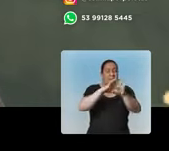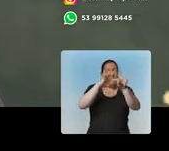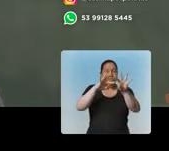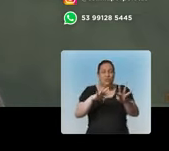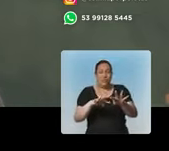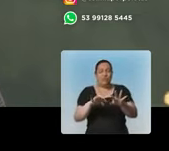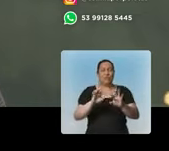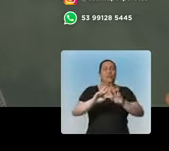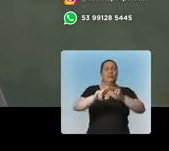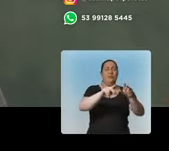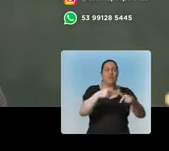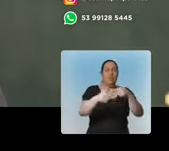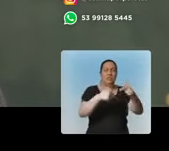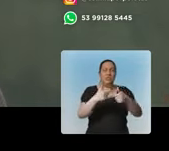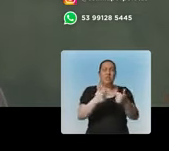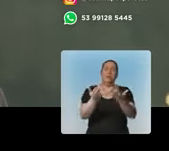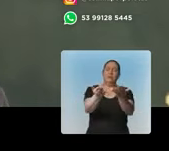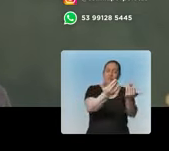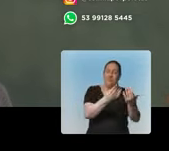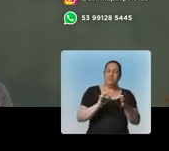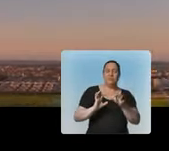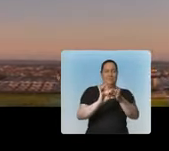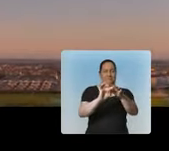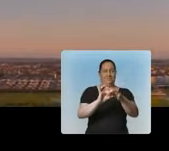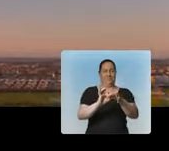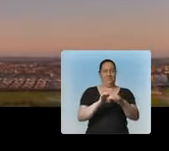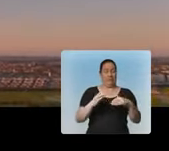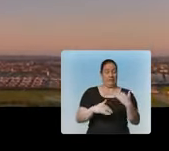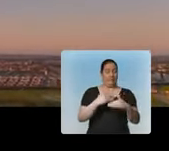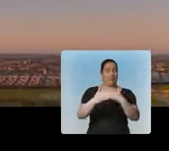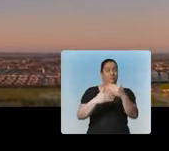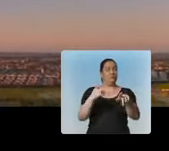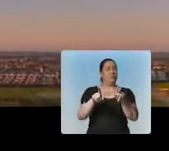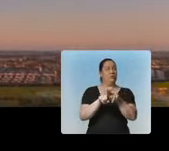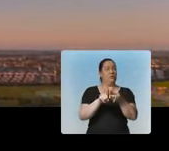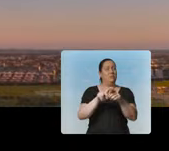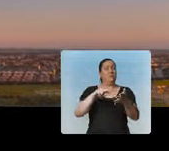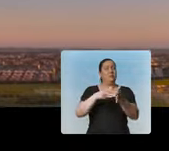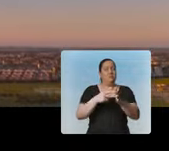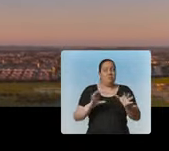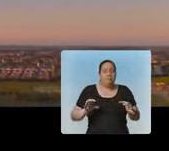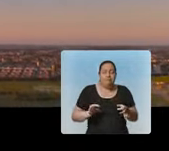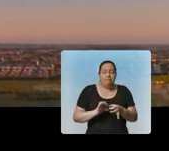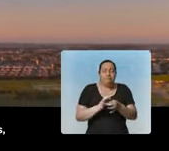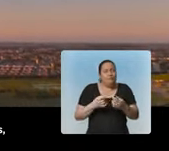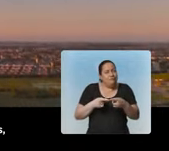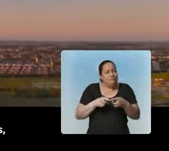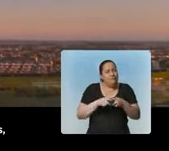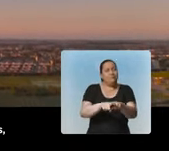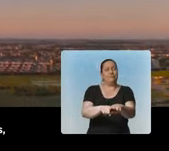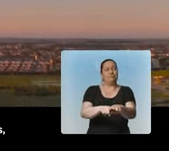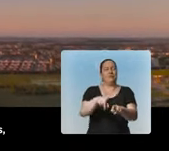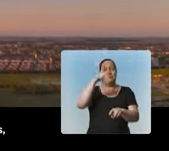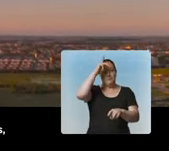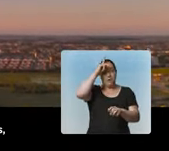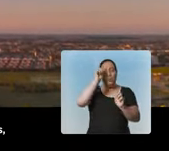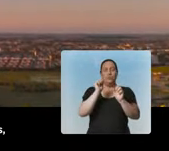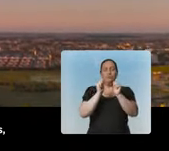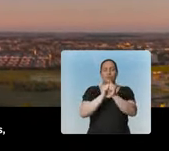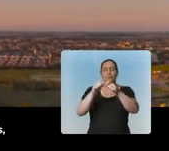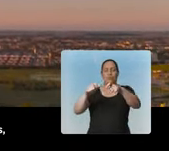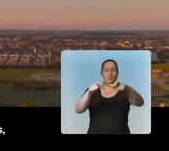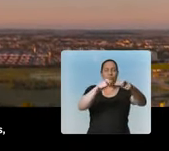rede de diferentes negócios atendidos pelo Venha Empreender. Desenvolvimento é também estreitar caminhos e colocar Pelotas